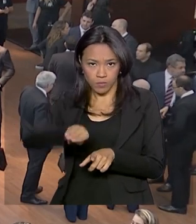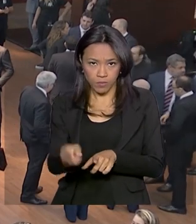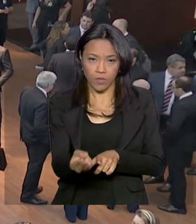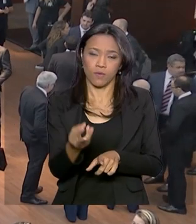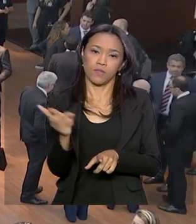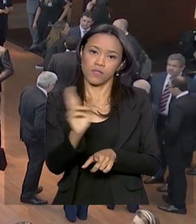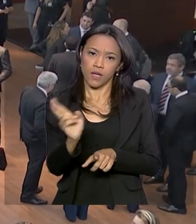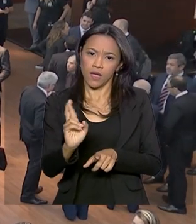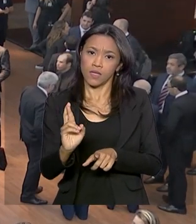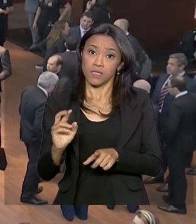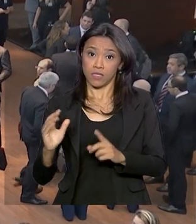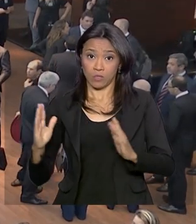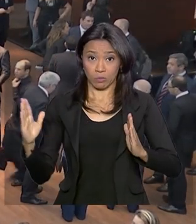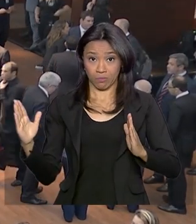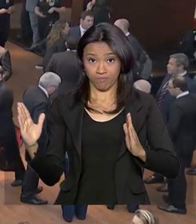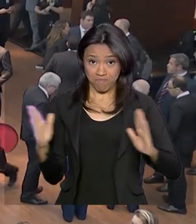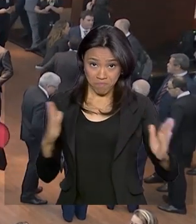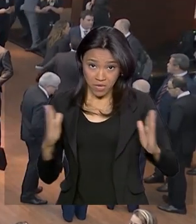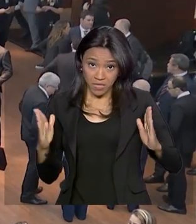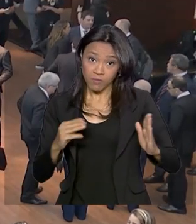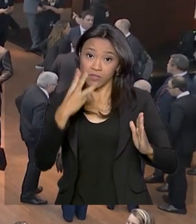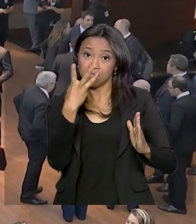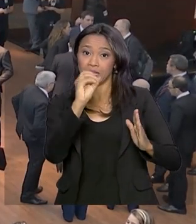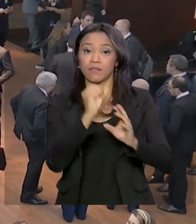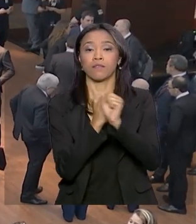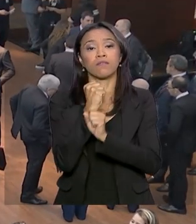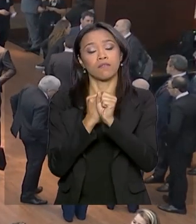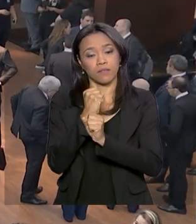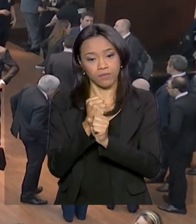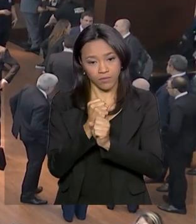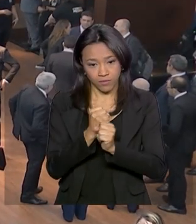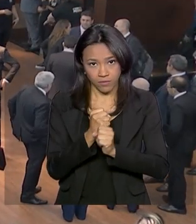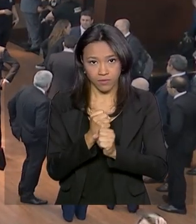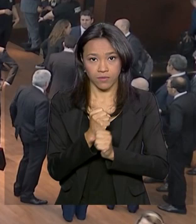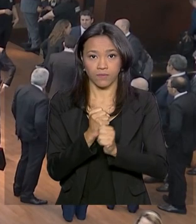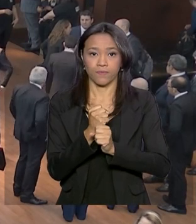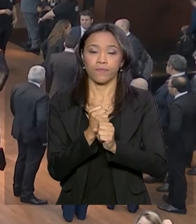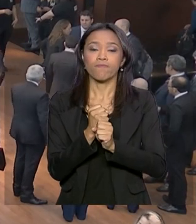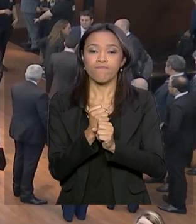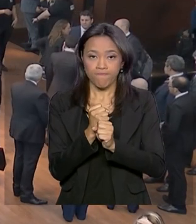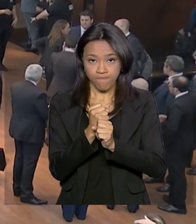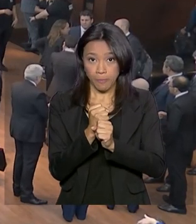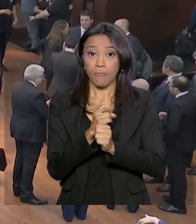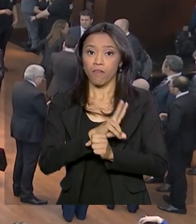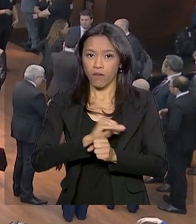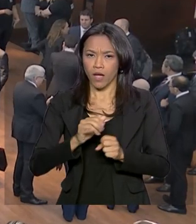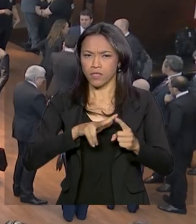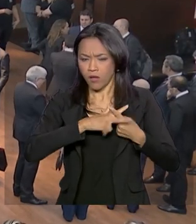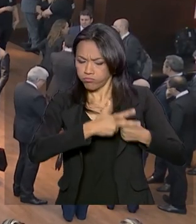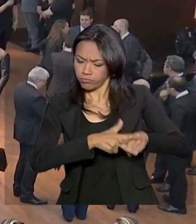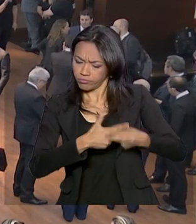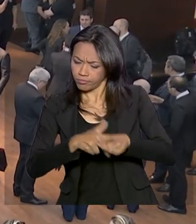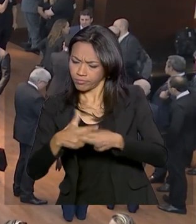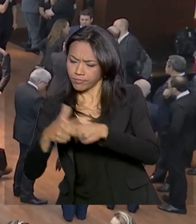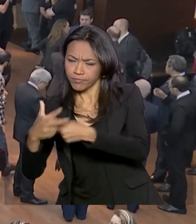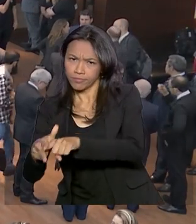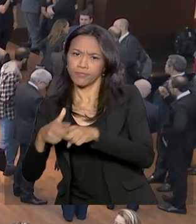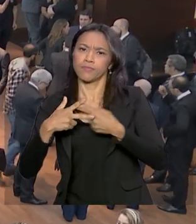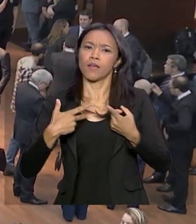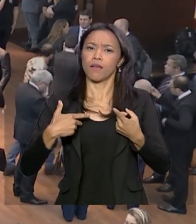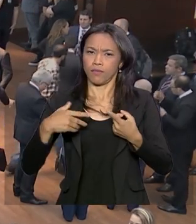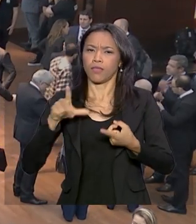reais ao longo dos próximos 30 anos. Serão feitas melhorias, de acordo com os planos